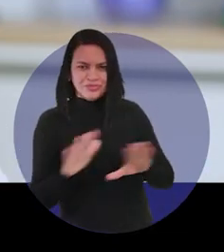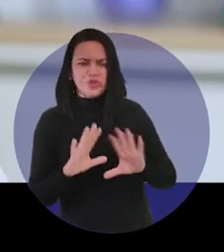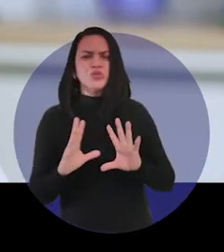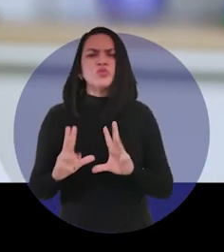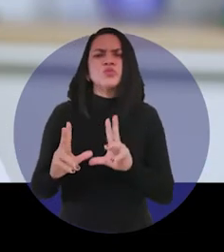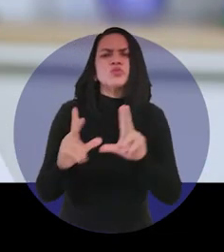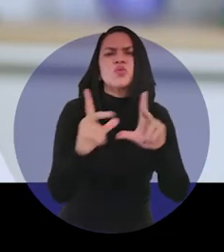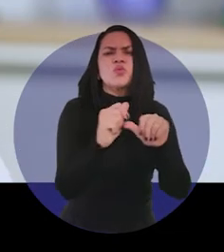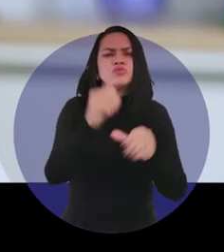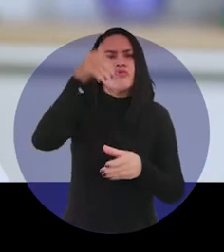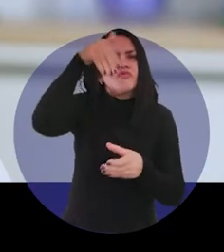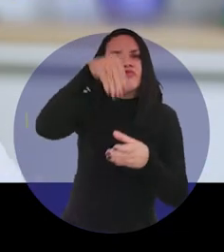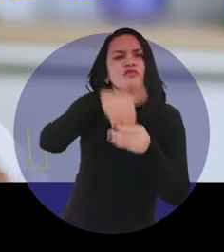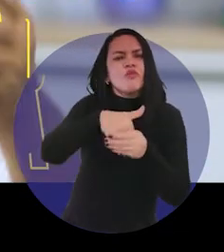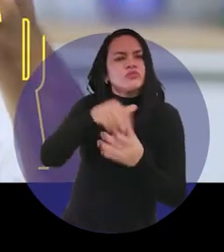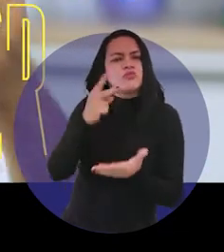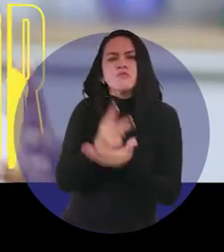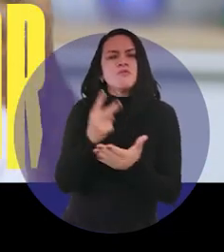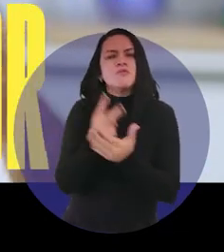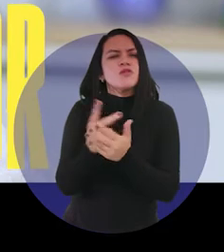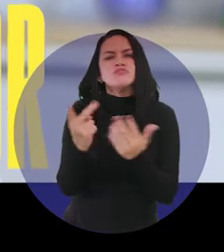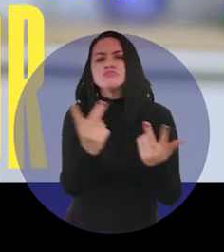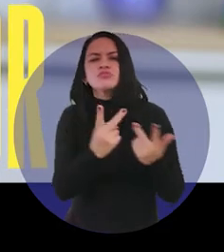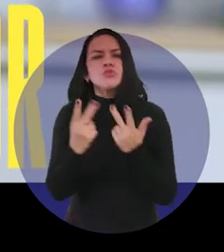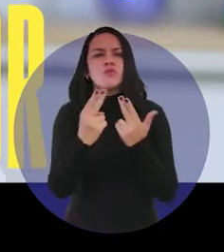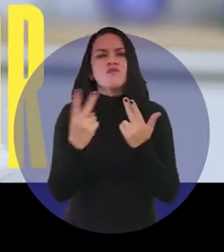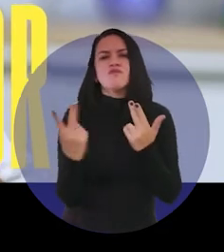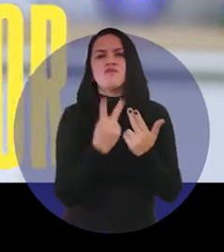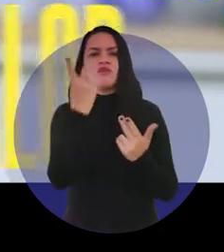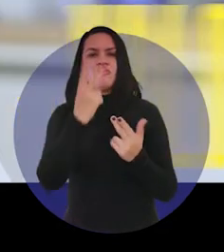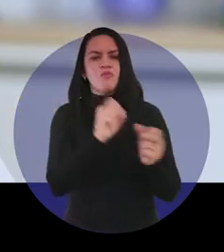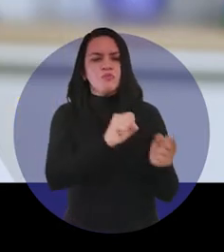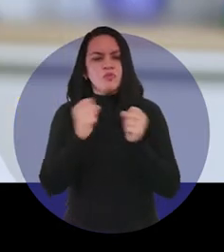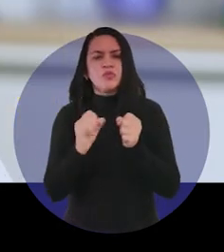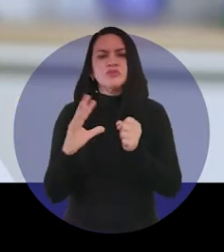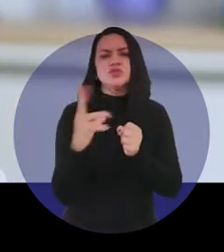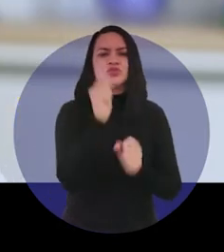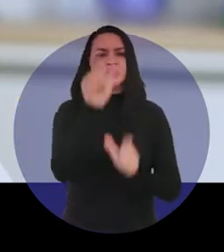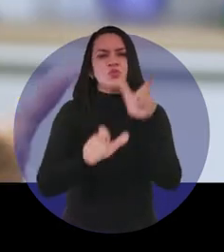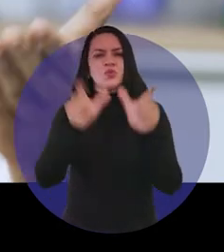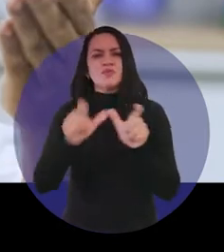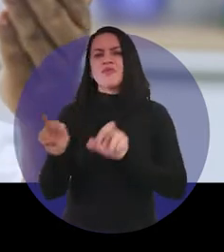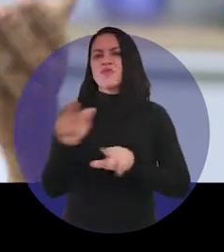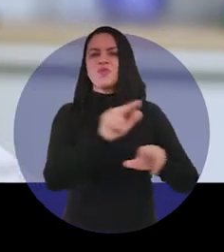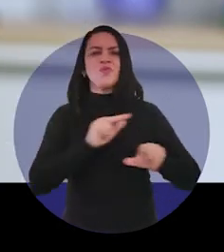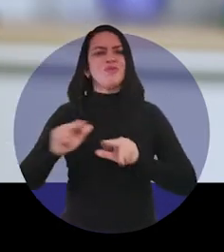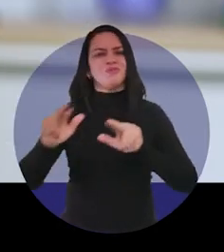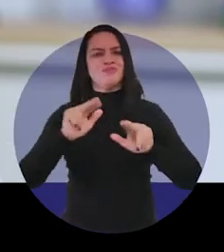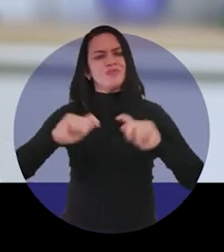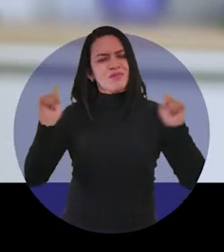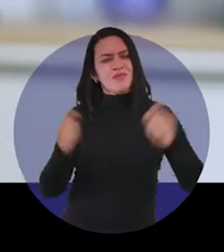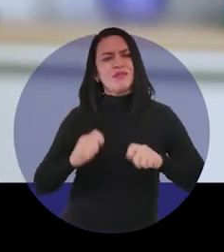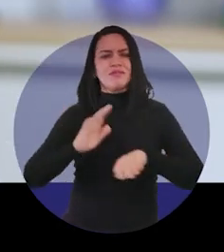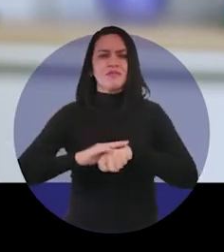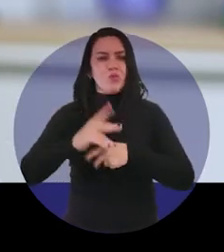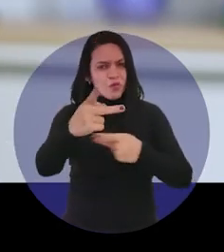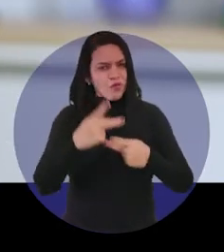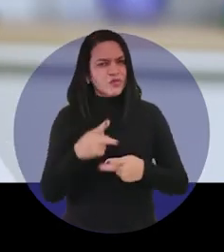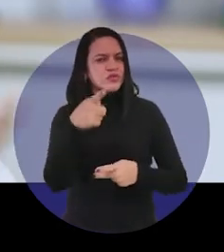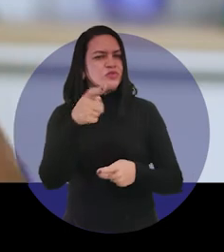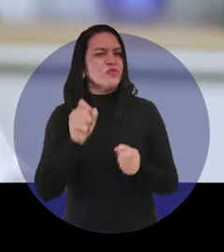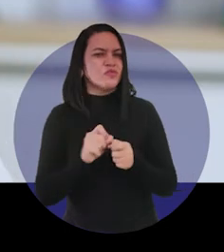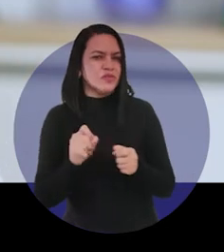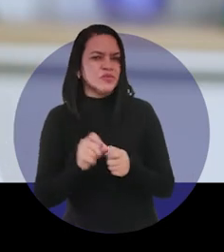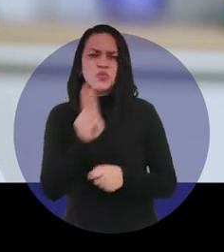Todos os votos têm o mesmo valor. O poder de todas as pessoas é igual. E esse é o